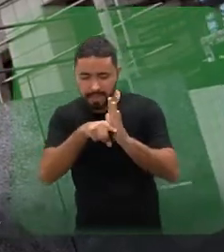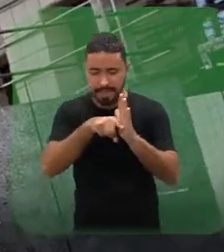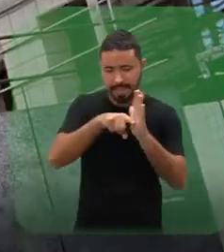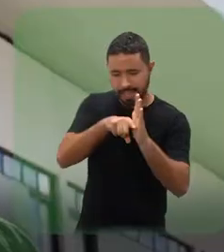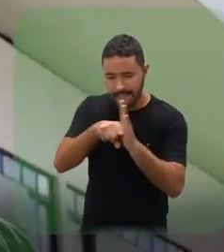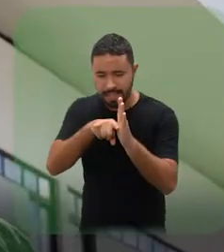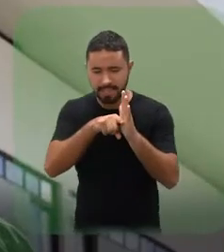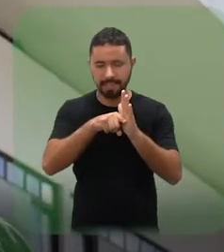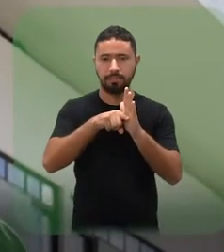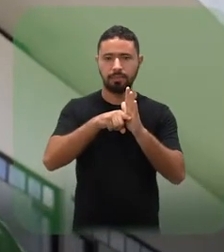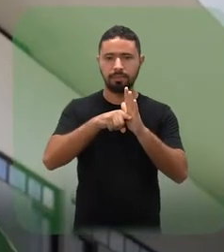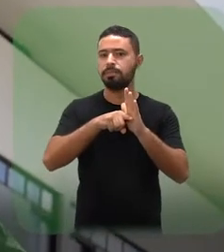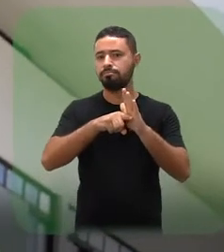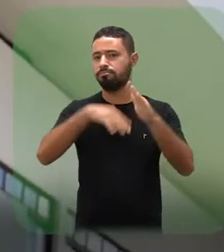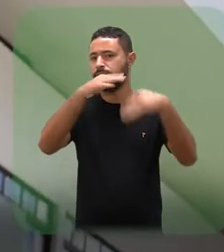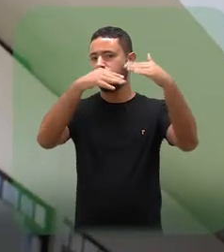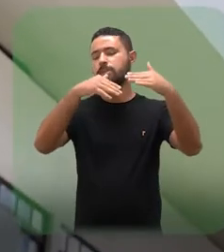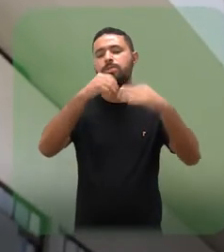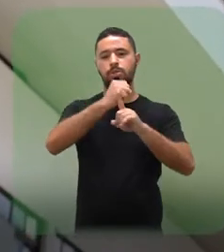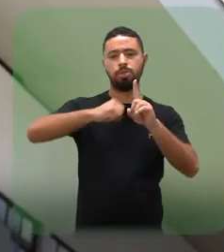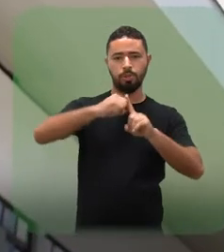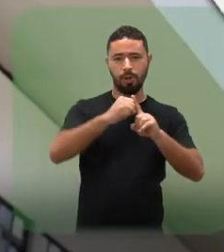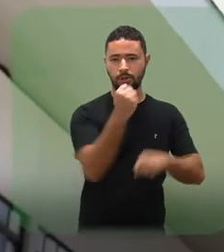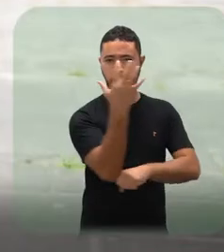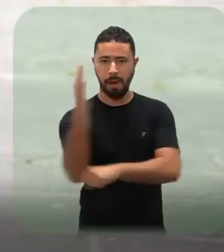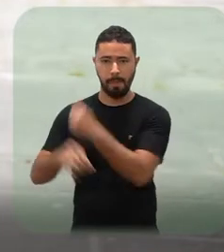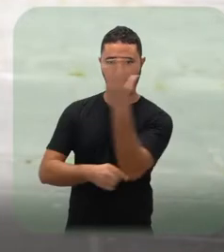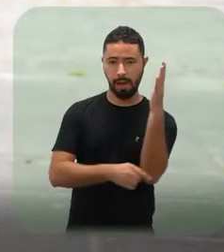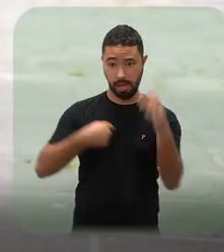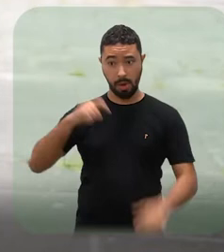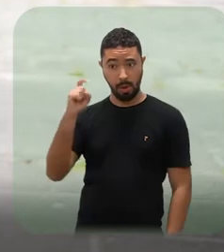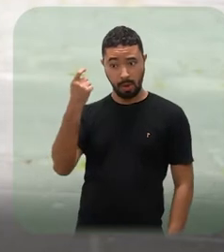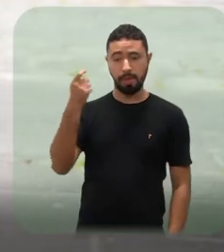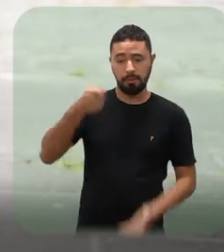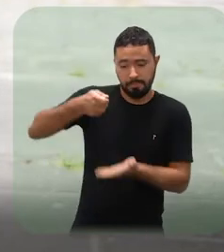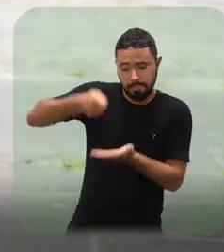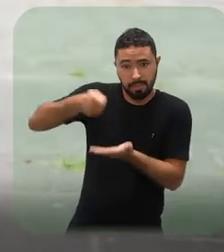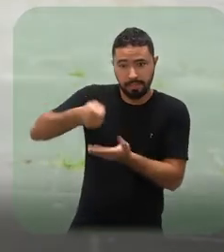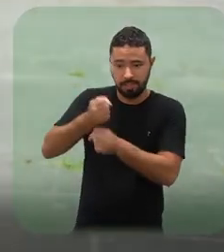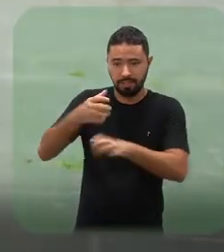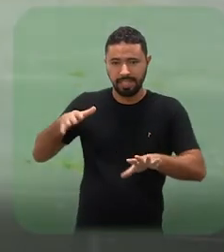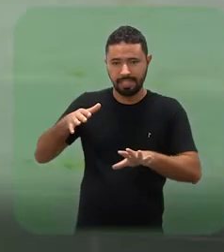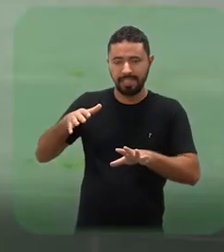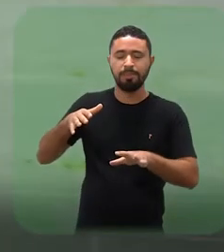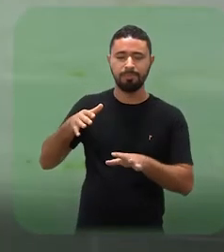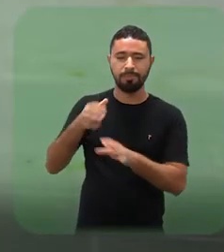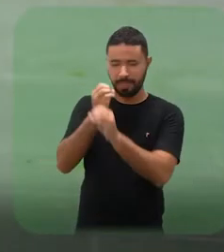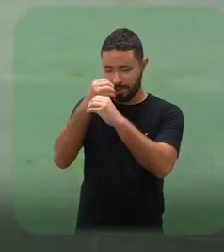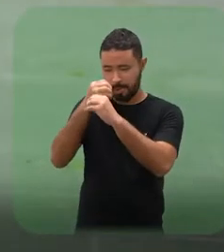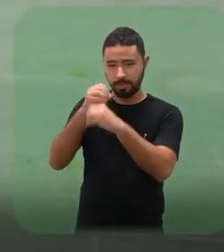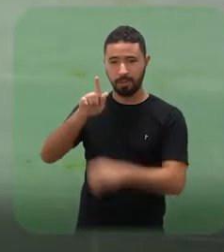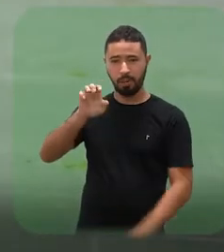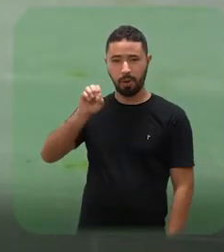pesquisa, que é da parte de movimento socioambiental também. Eu era bolsista de extensão do Laboratório